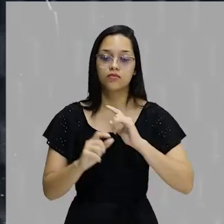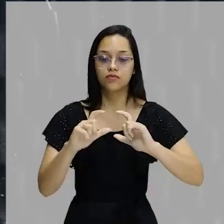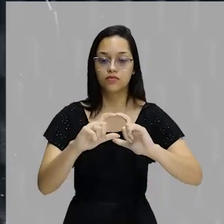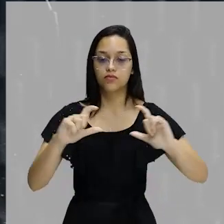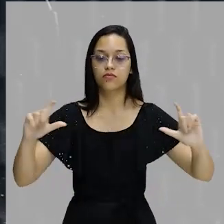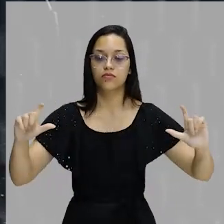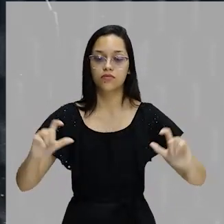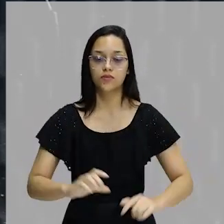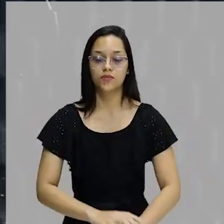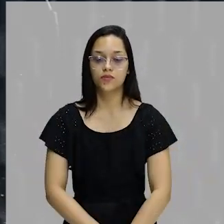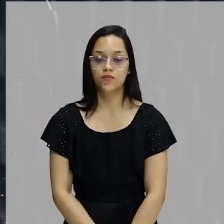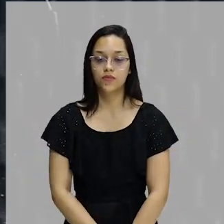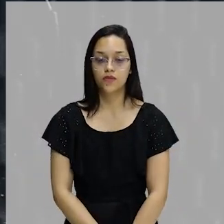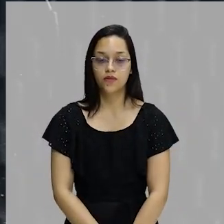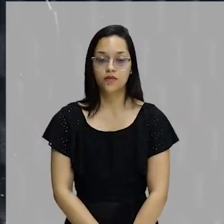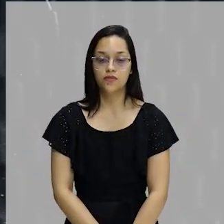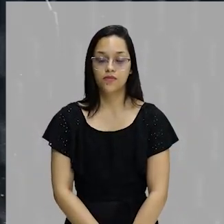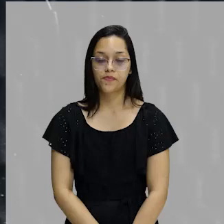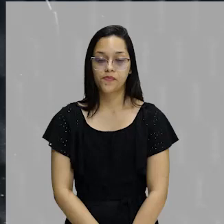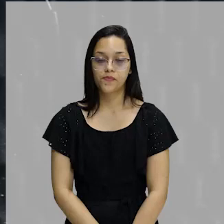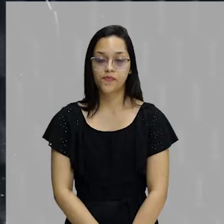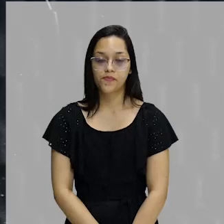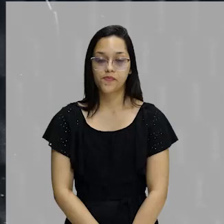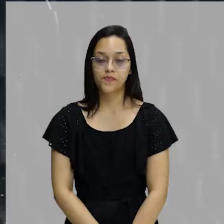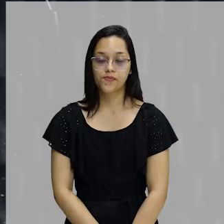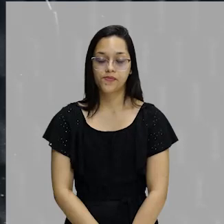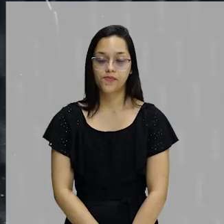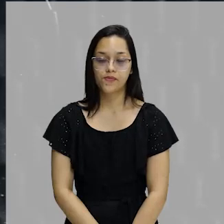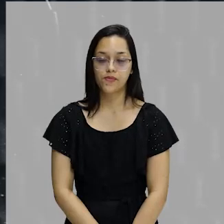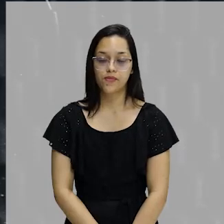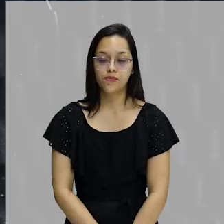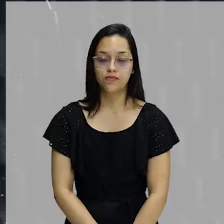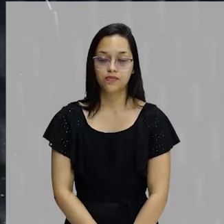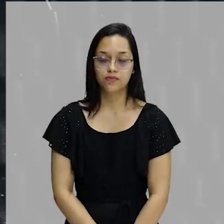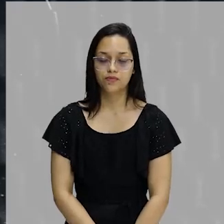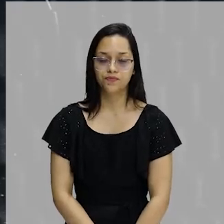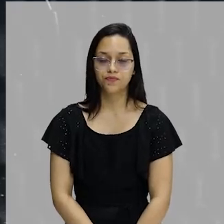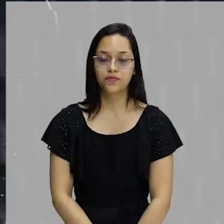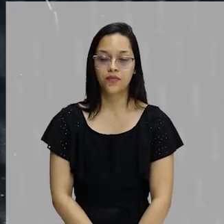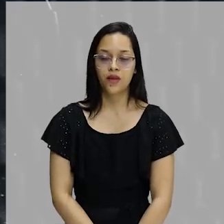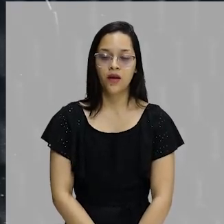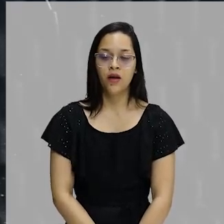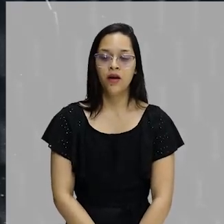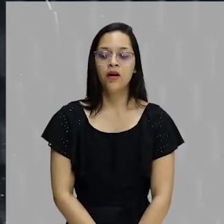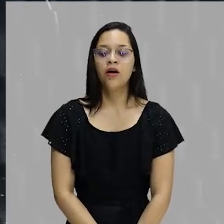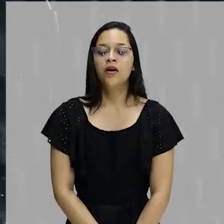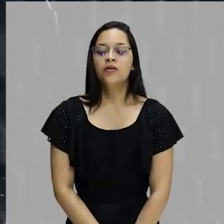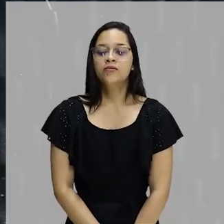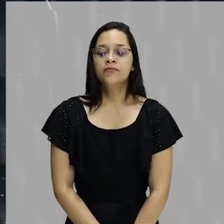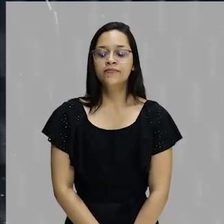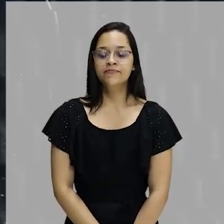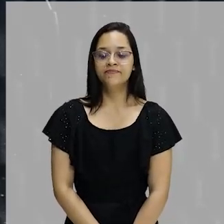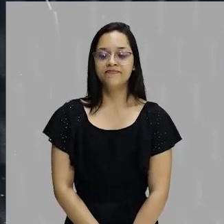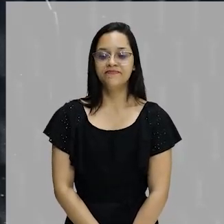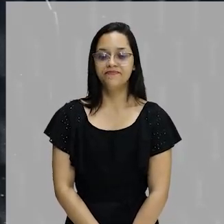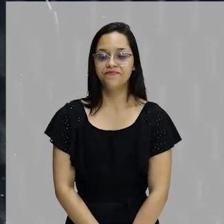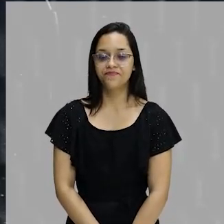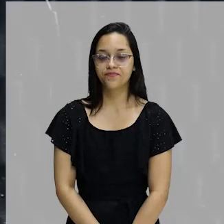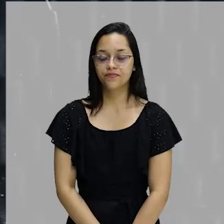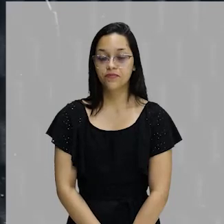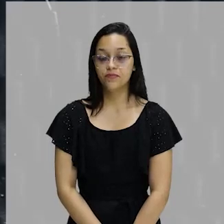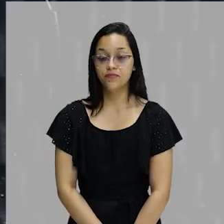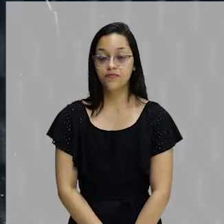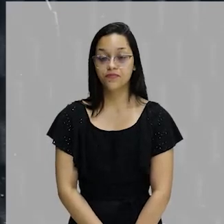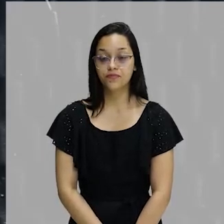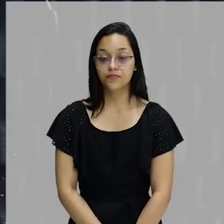resenha, crítica jornalística é um gênero textual, publicidade é um gênero textual, receita de bolo é um gênero